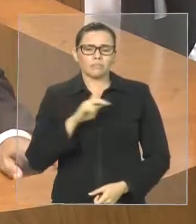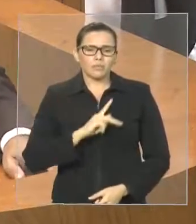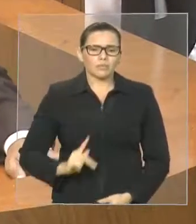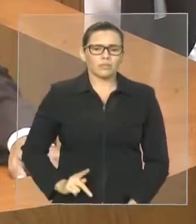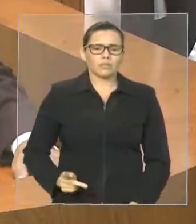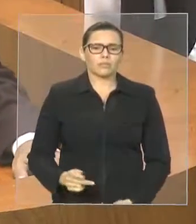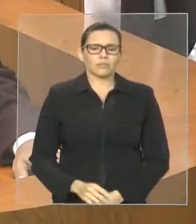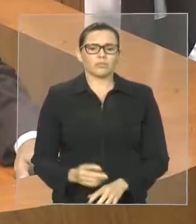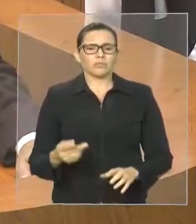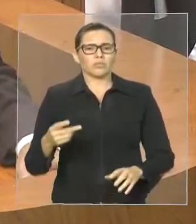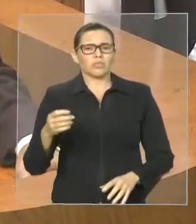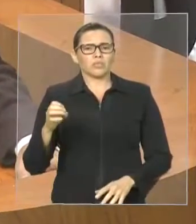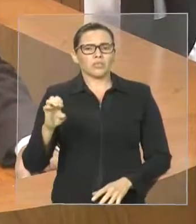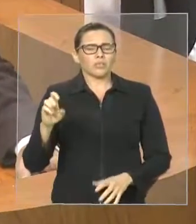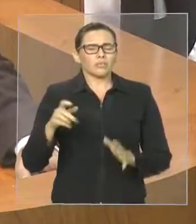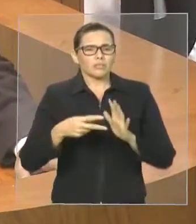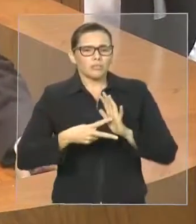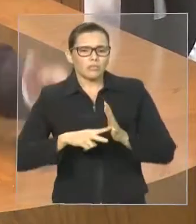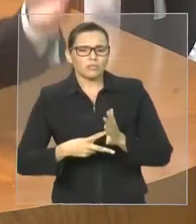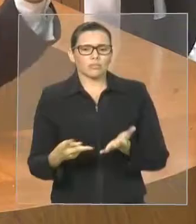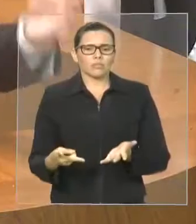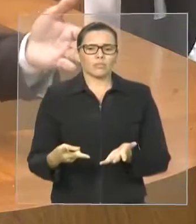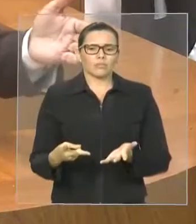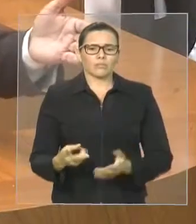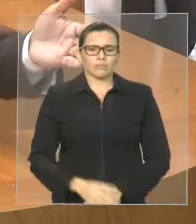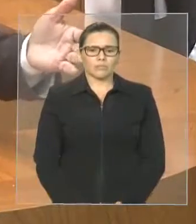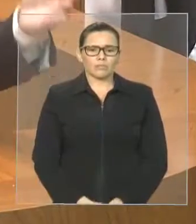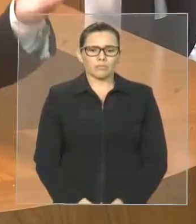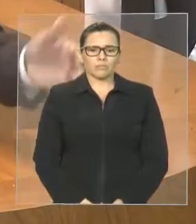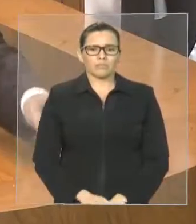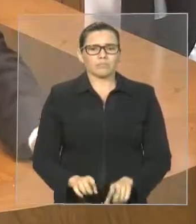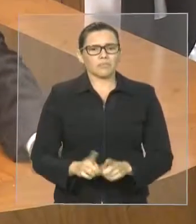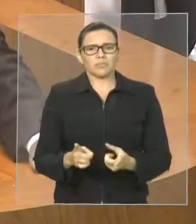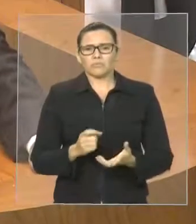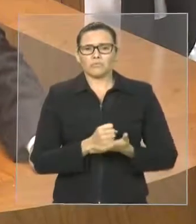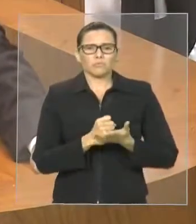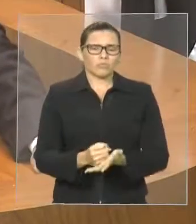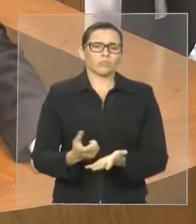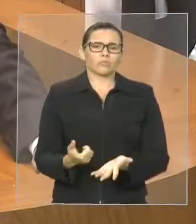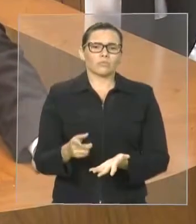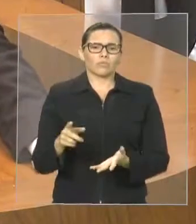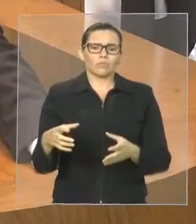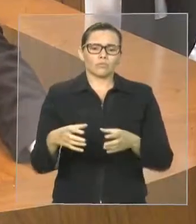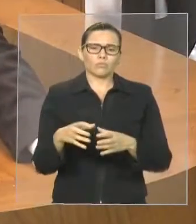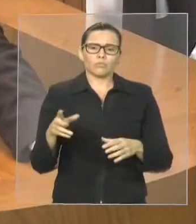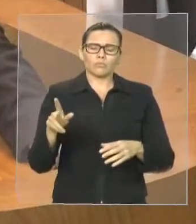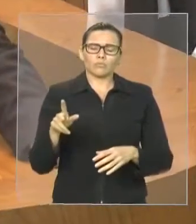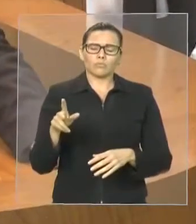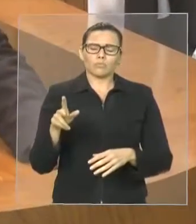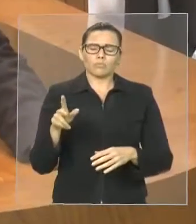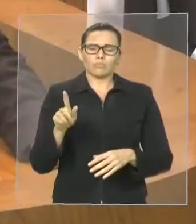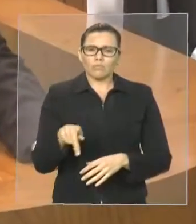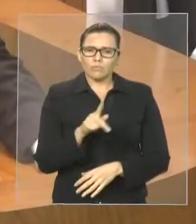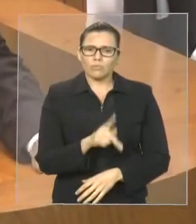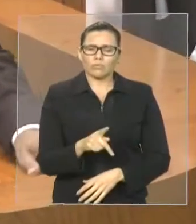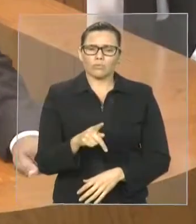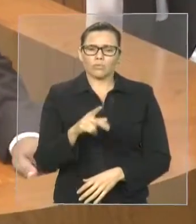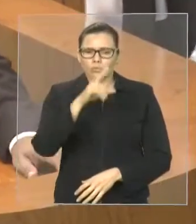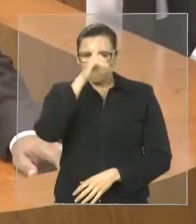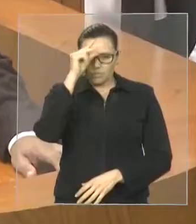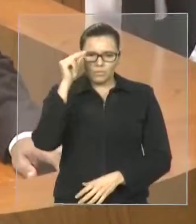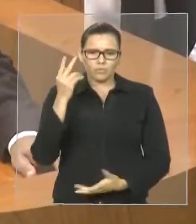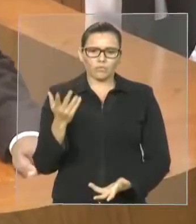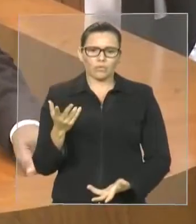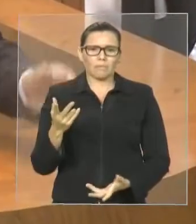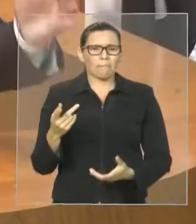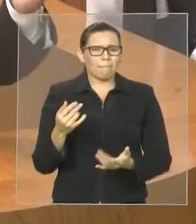apita em nada. E não ajuda os professores. Vergonhosamente não ajuda e não defende os professores. Defende seus interesses.